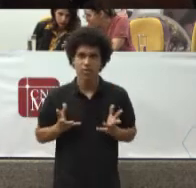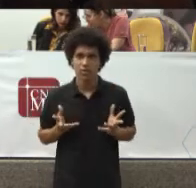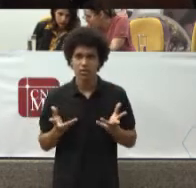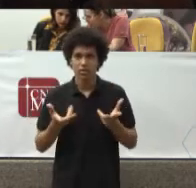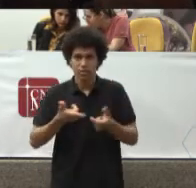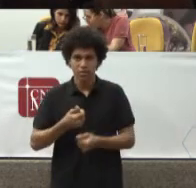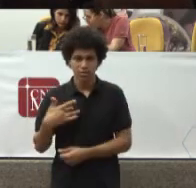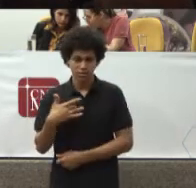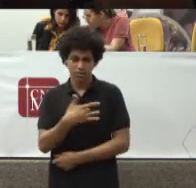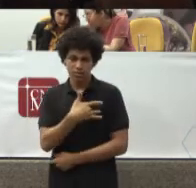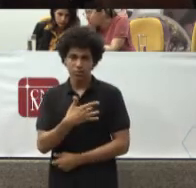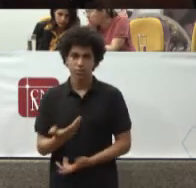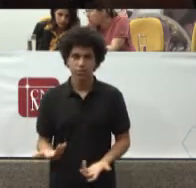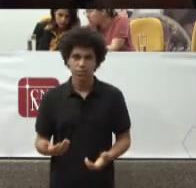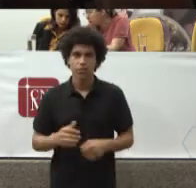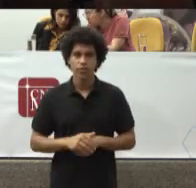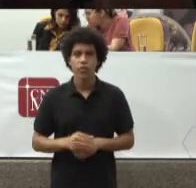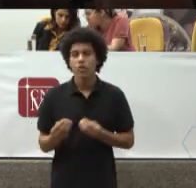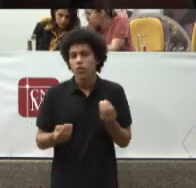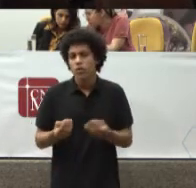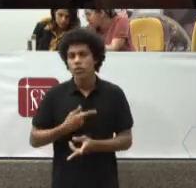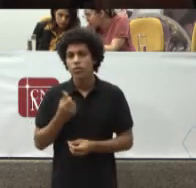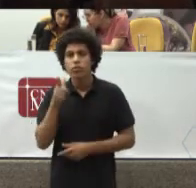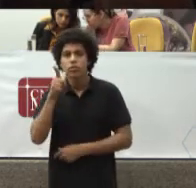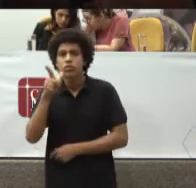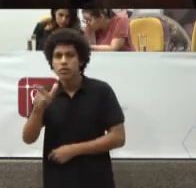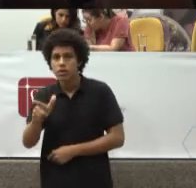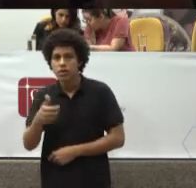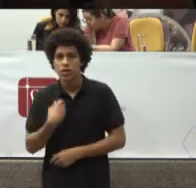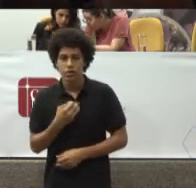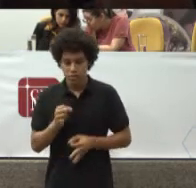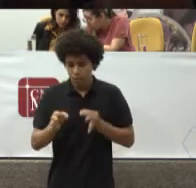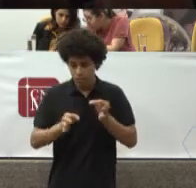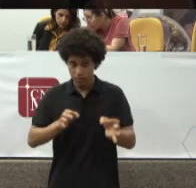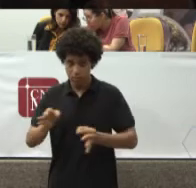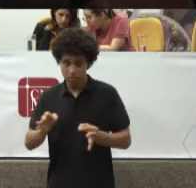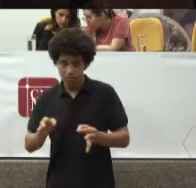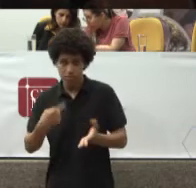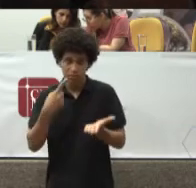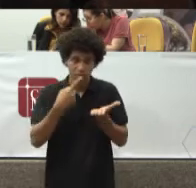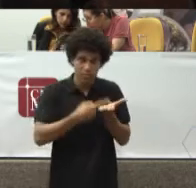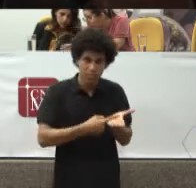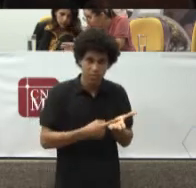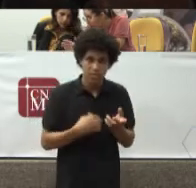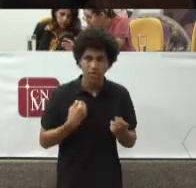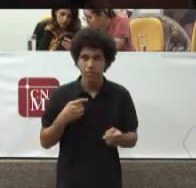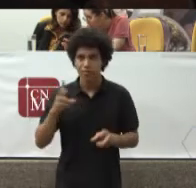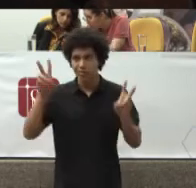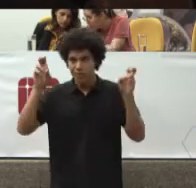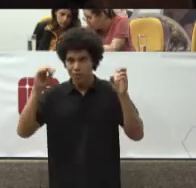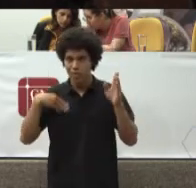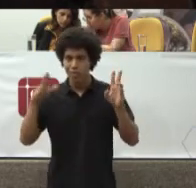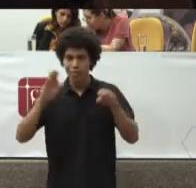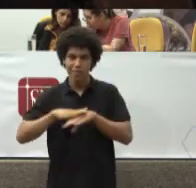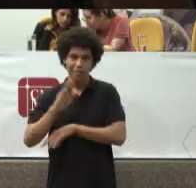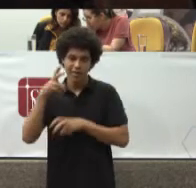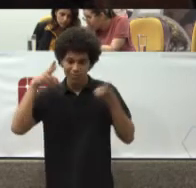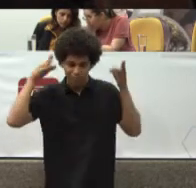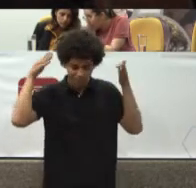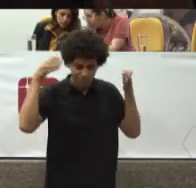Temos conseguido Se é com judicialização Que é o tema Mais específico Ou não